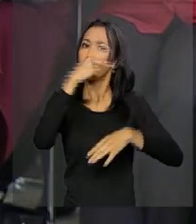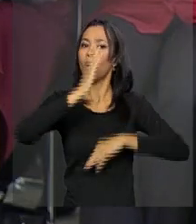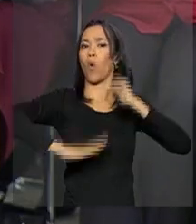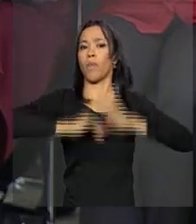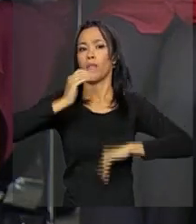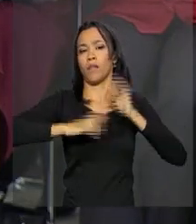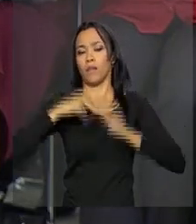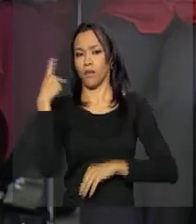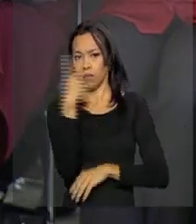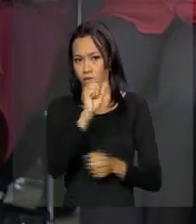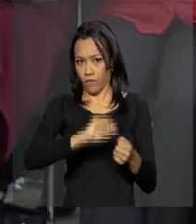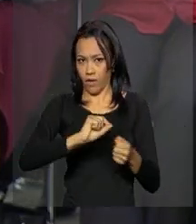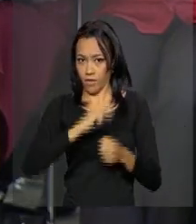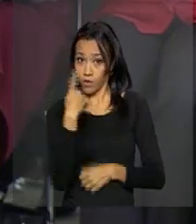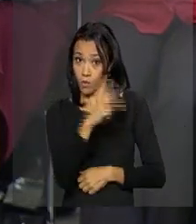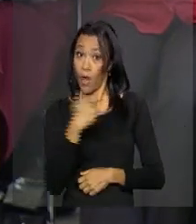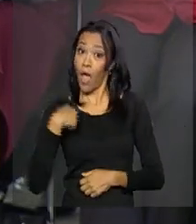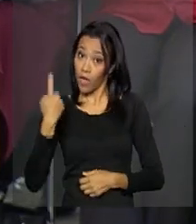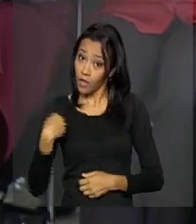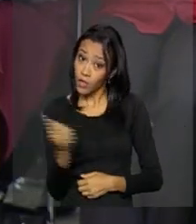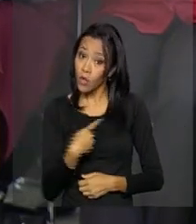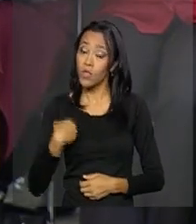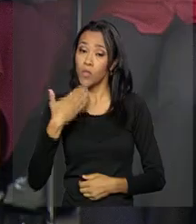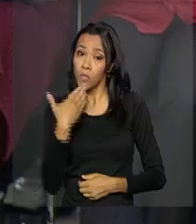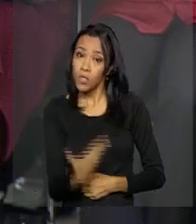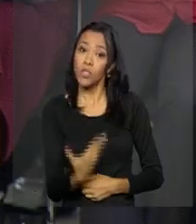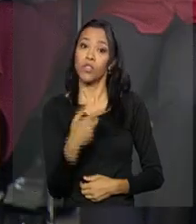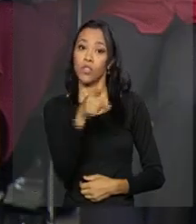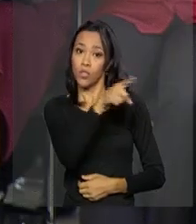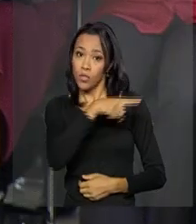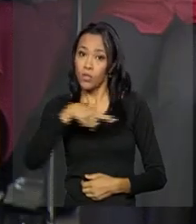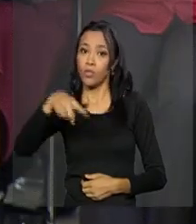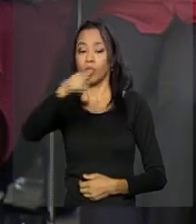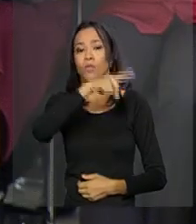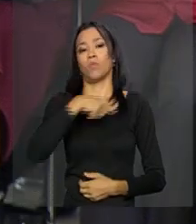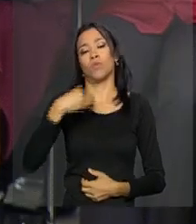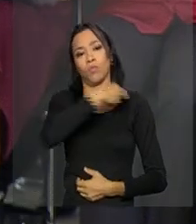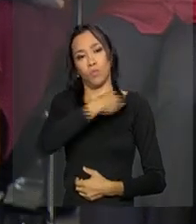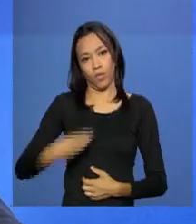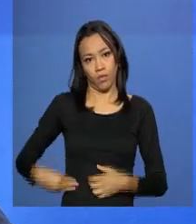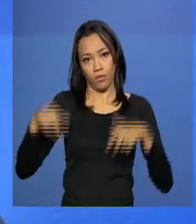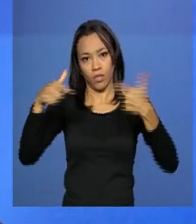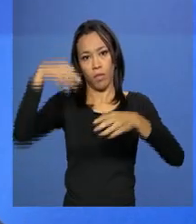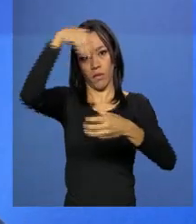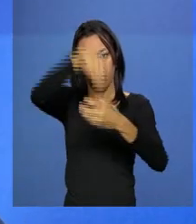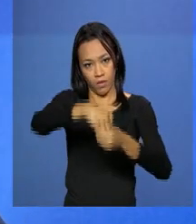a sua competência. É o que nós estamos pedindo aos senhores magistrados da nossa Suprema Corte.